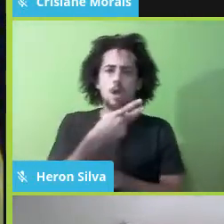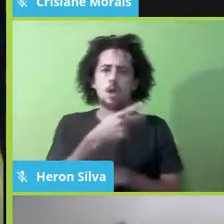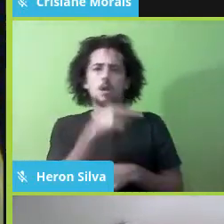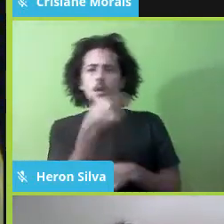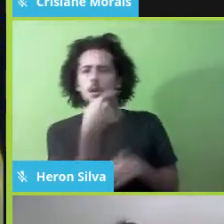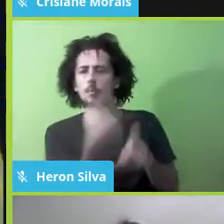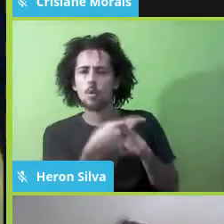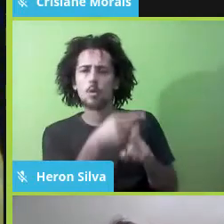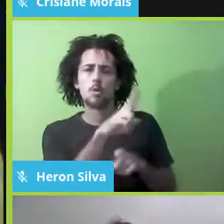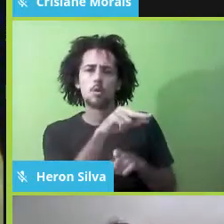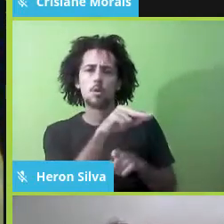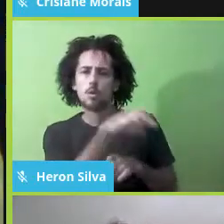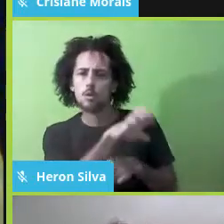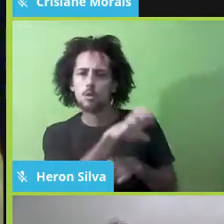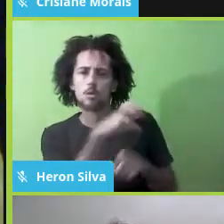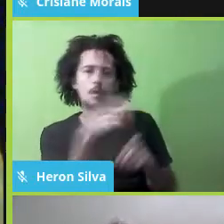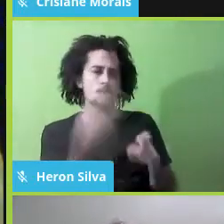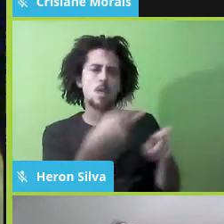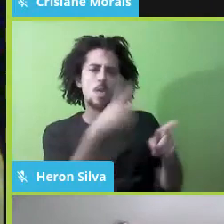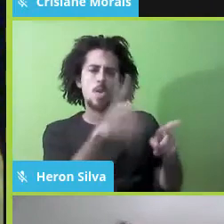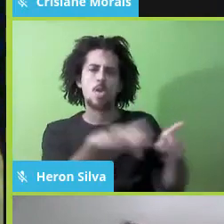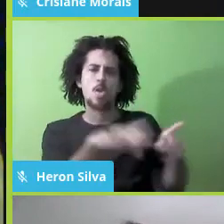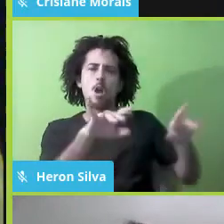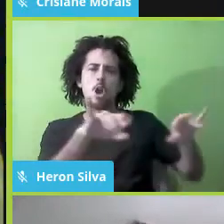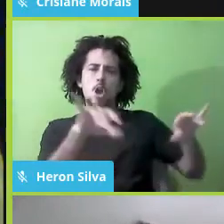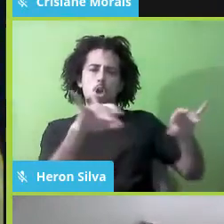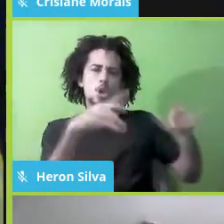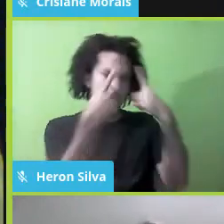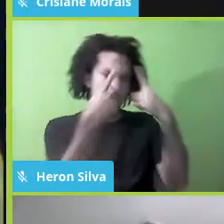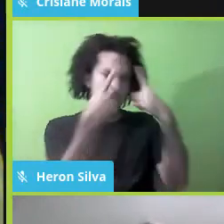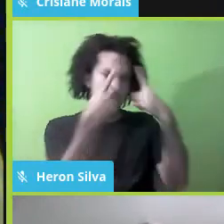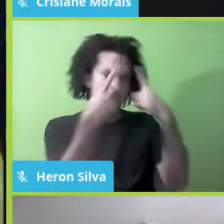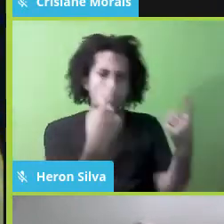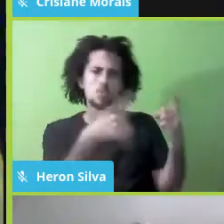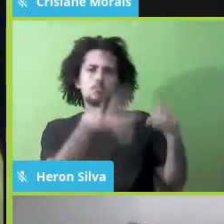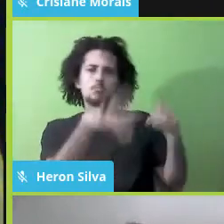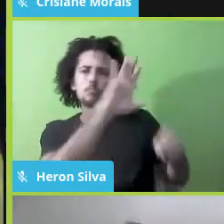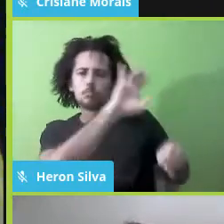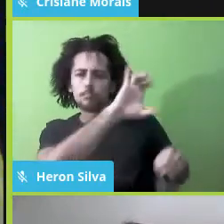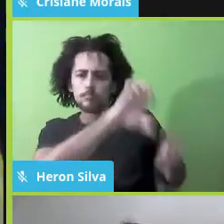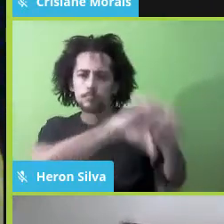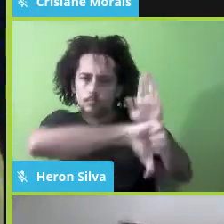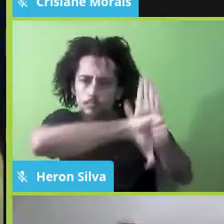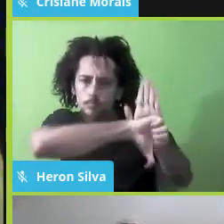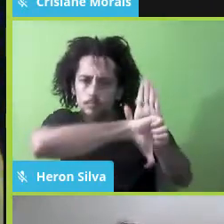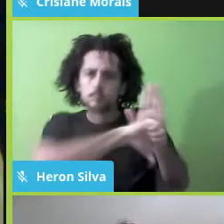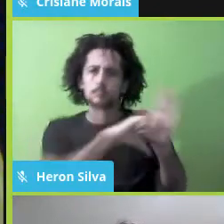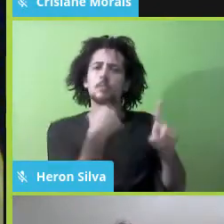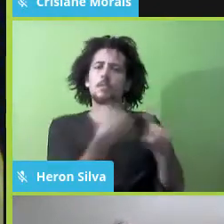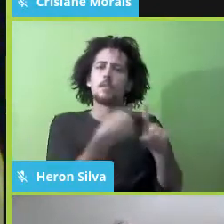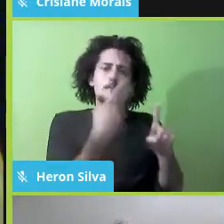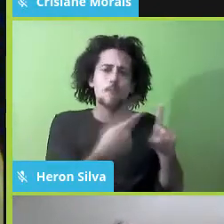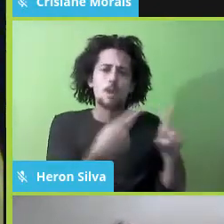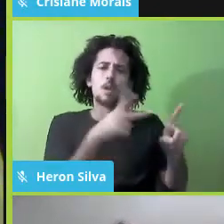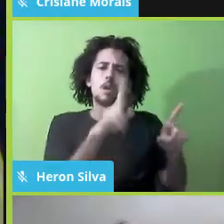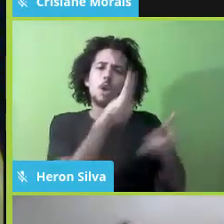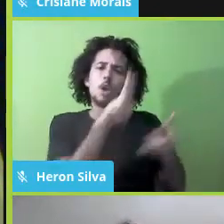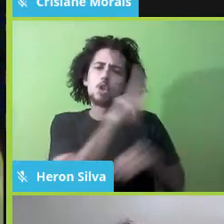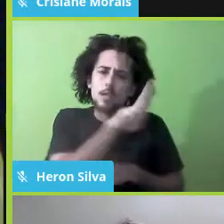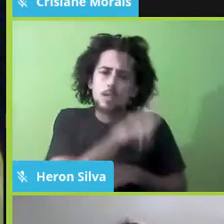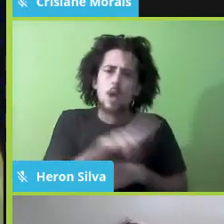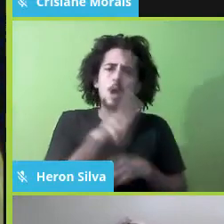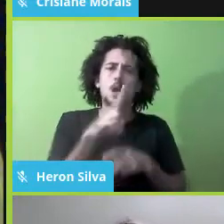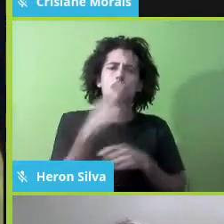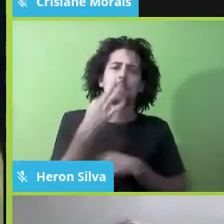máfia, falou um monte de bobagens, mas ele falou também das universidades, toda vez ele agride os estudantes, tem um,